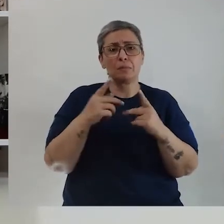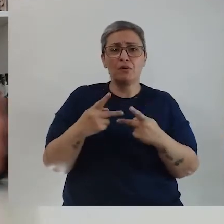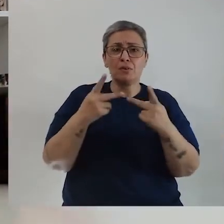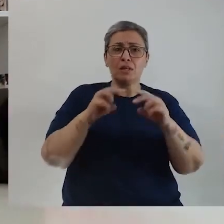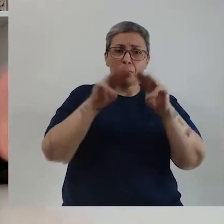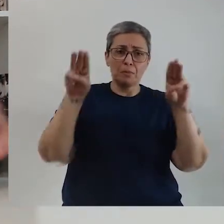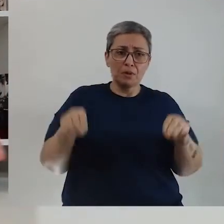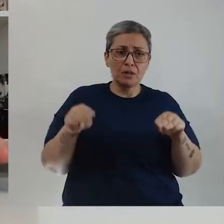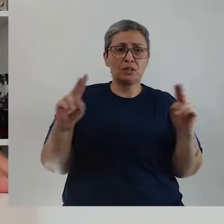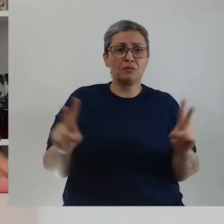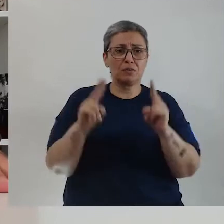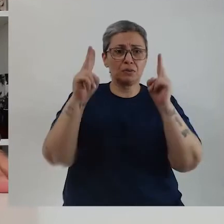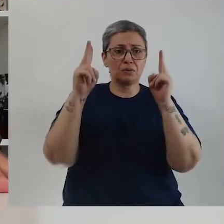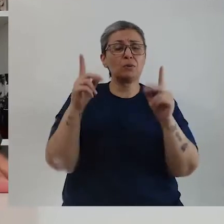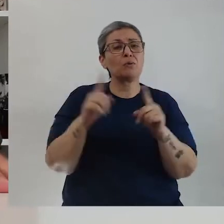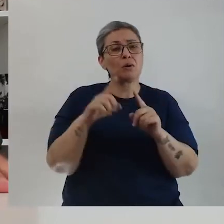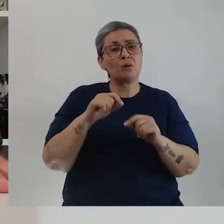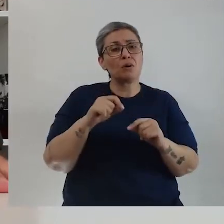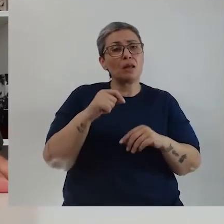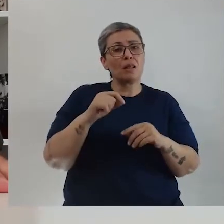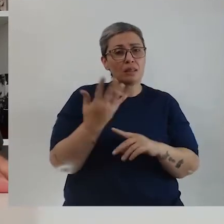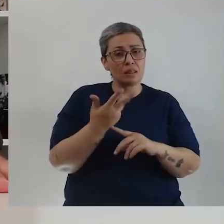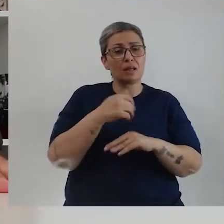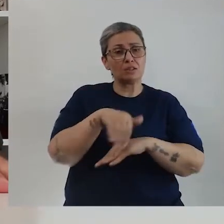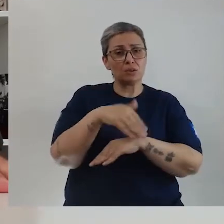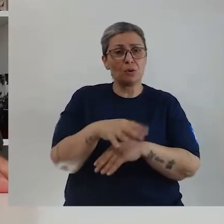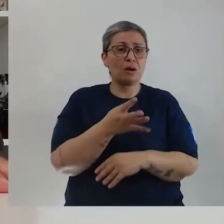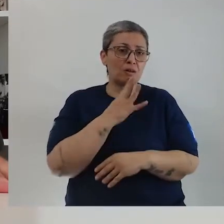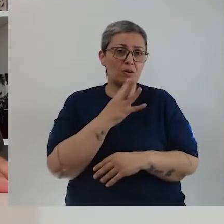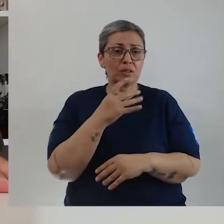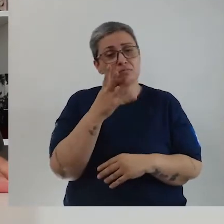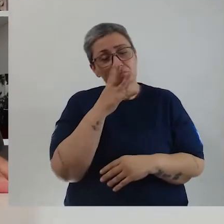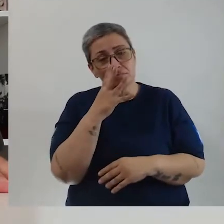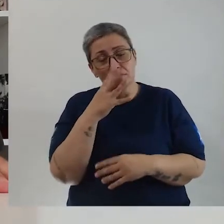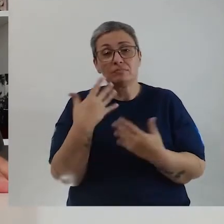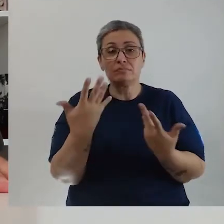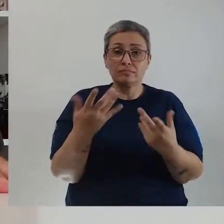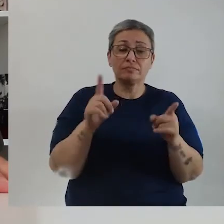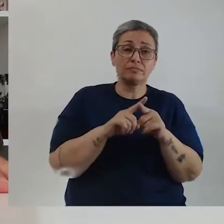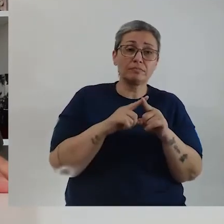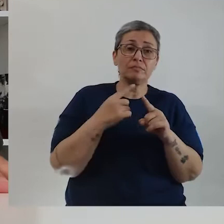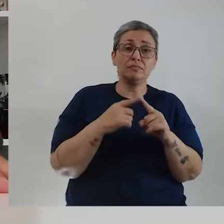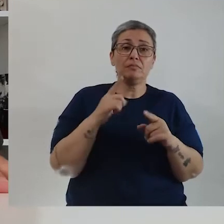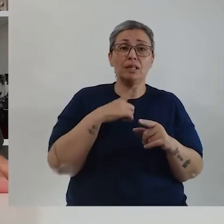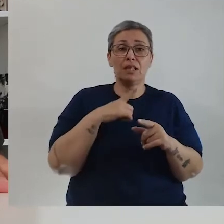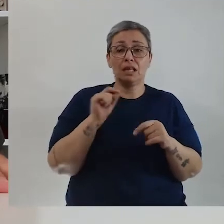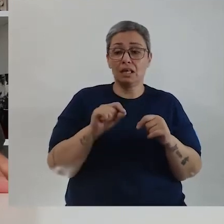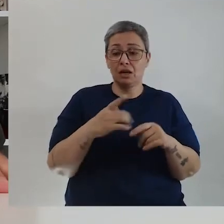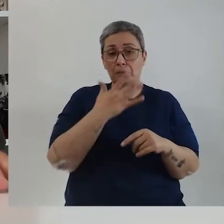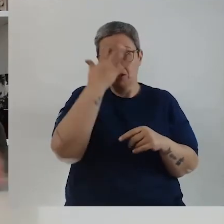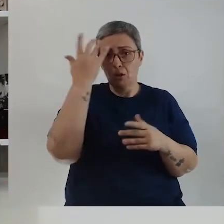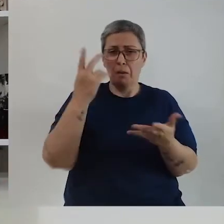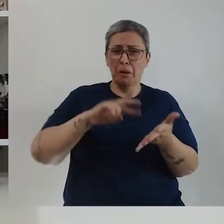mas que também visitam museus e vê essa valorização da arte de rua, né? Para conhecer e apreciar, Isso, apreciar. Porque a gente tem